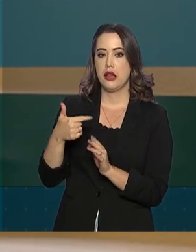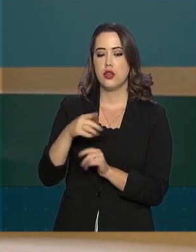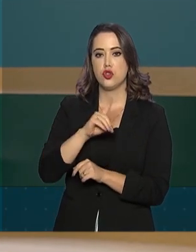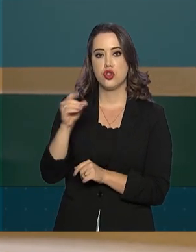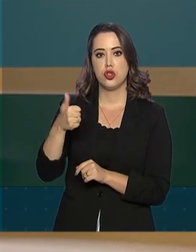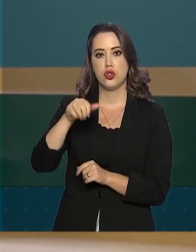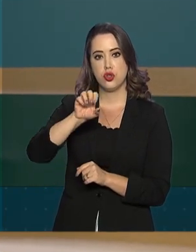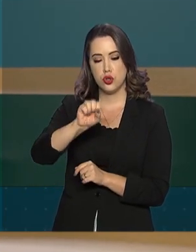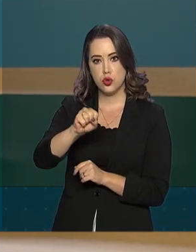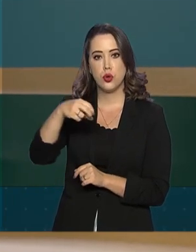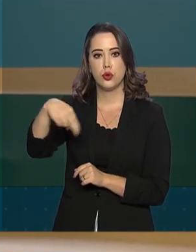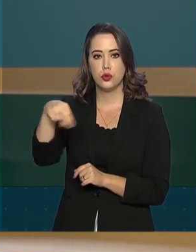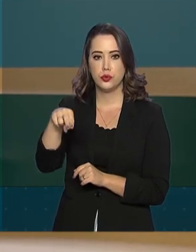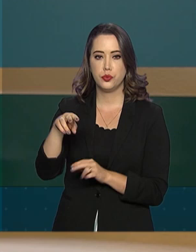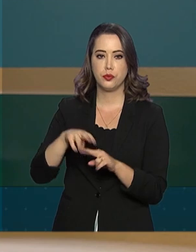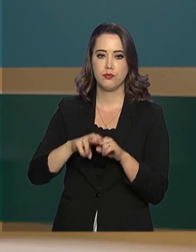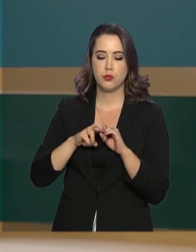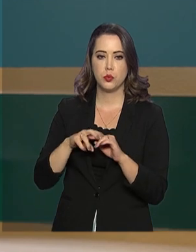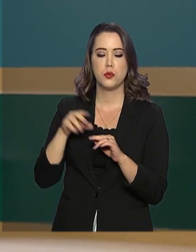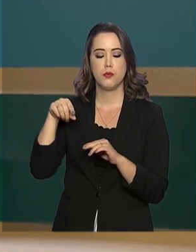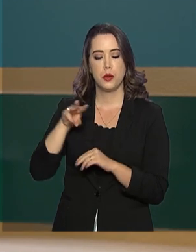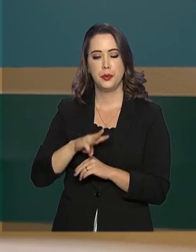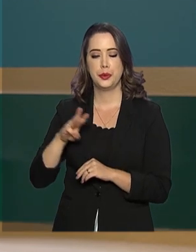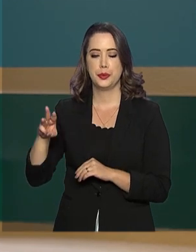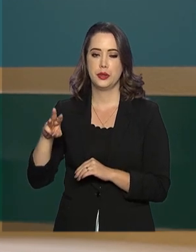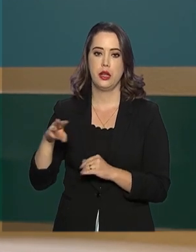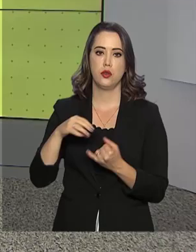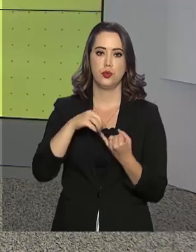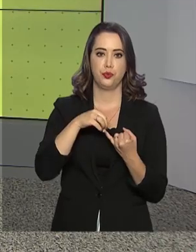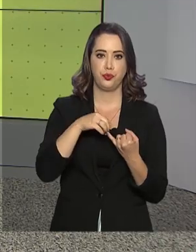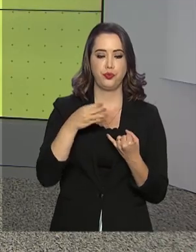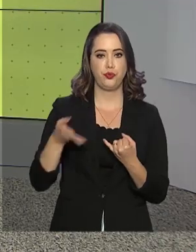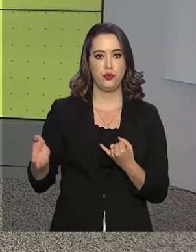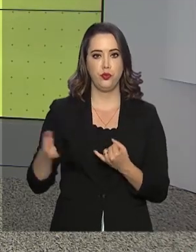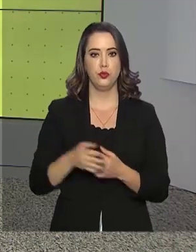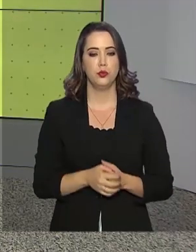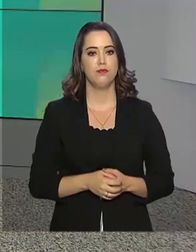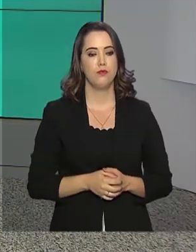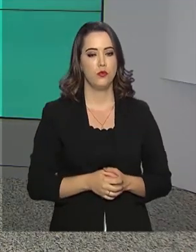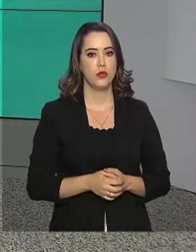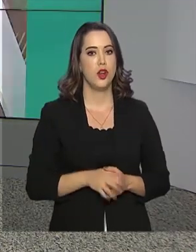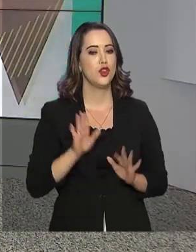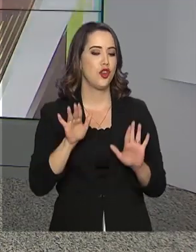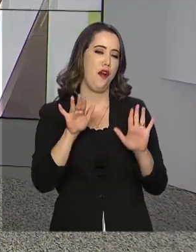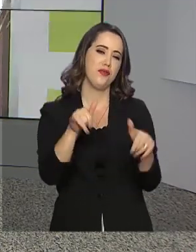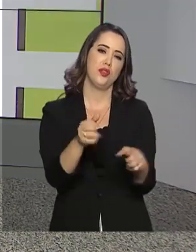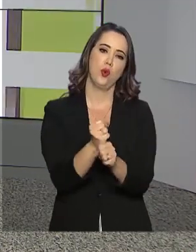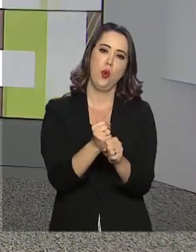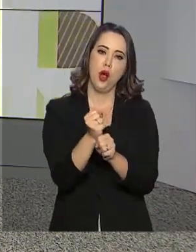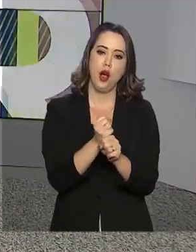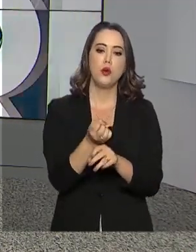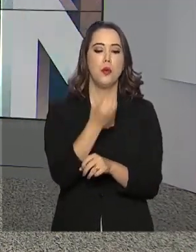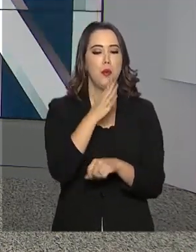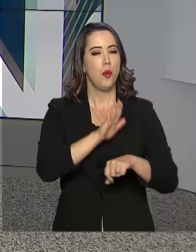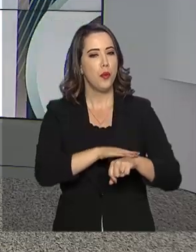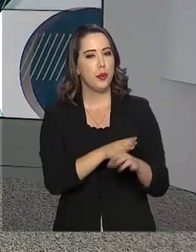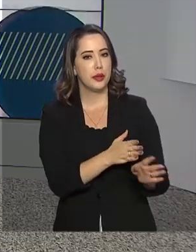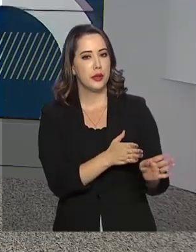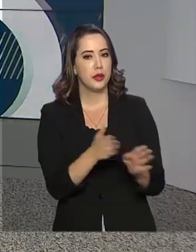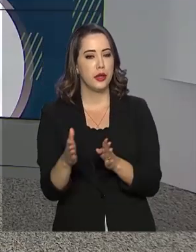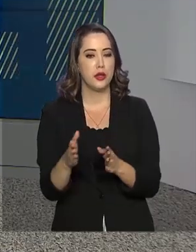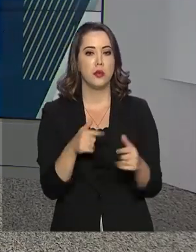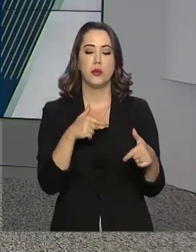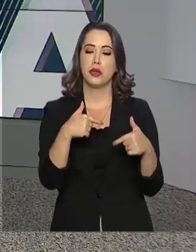novembro pela página do participante no site do Enem. Já estamos no final do ano. Uma boa época para quem